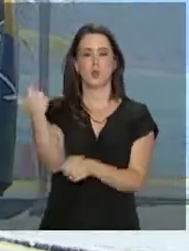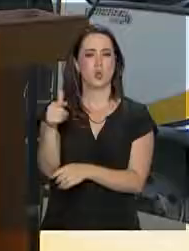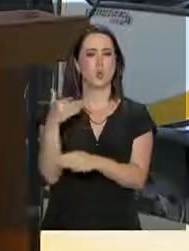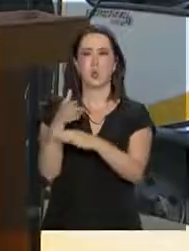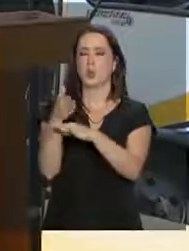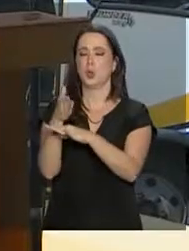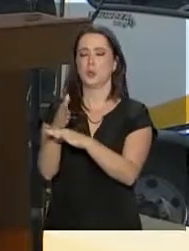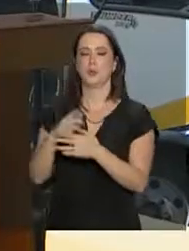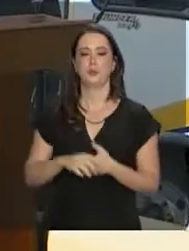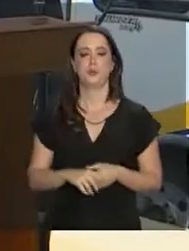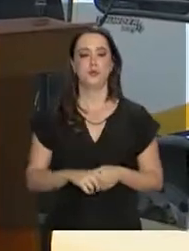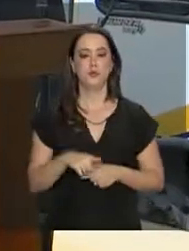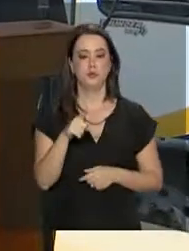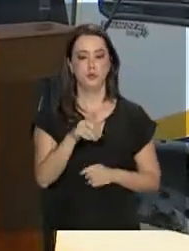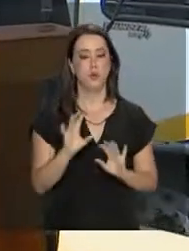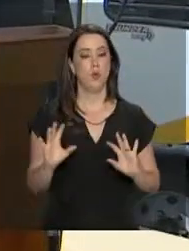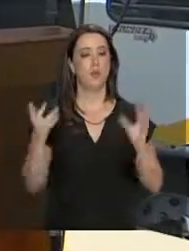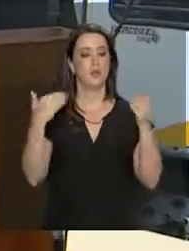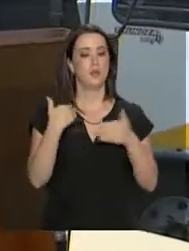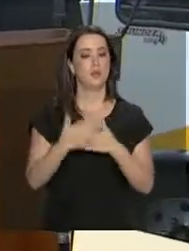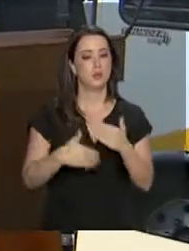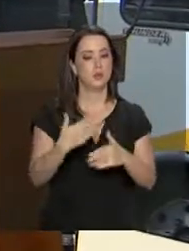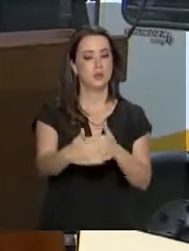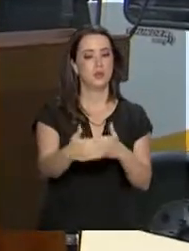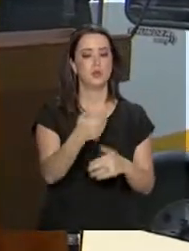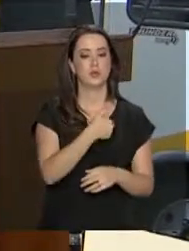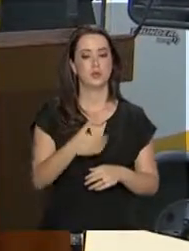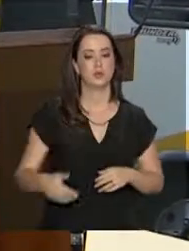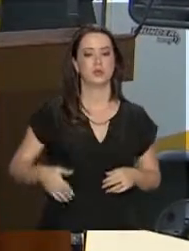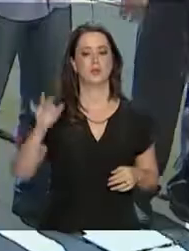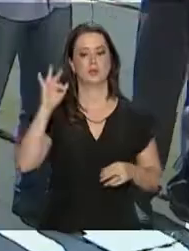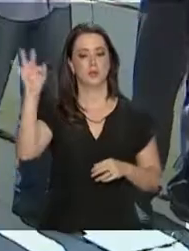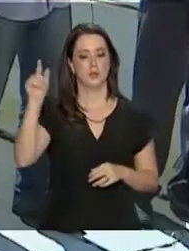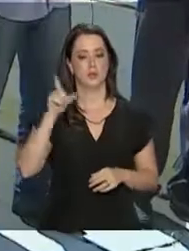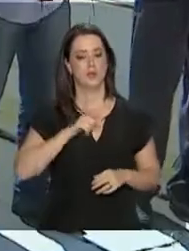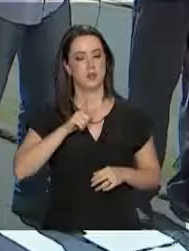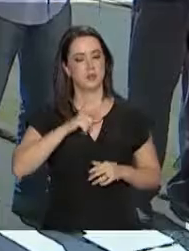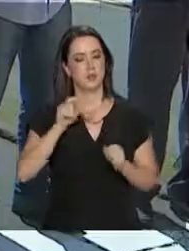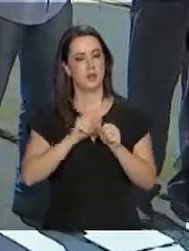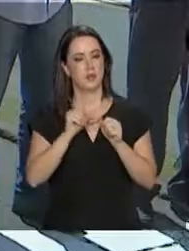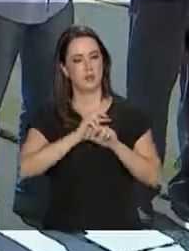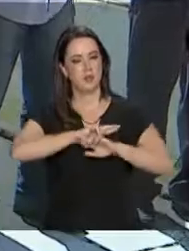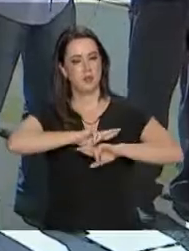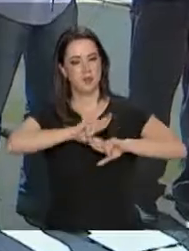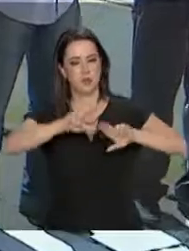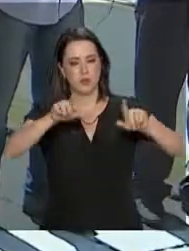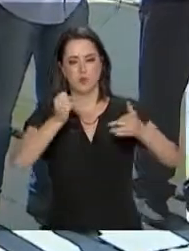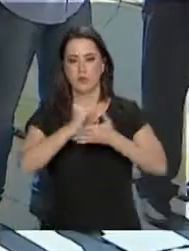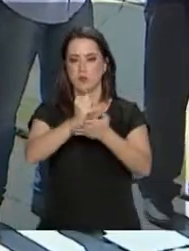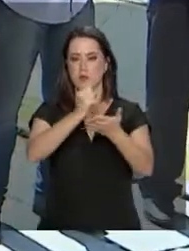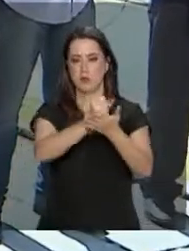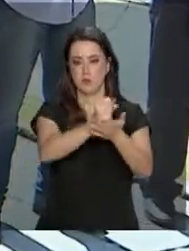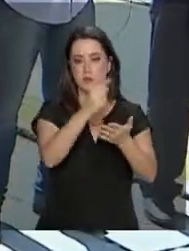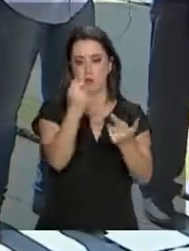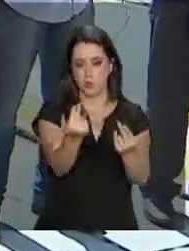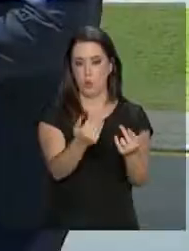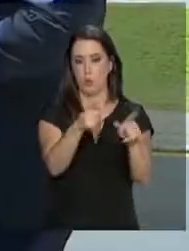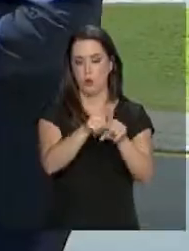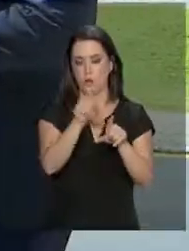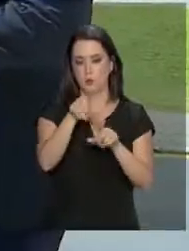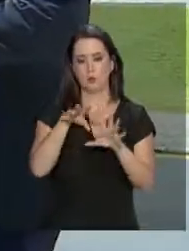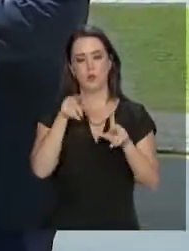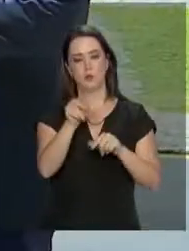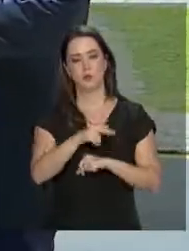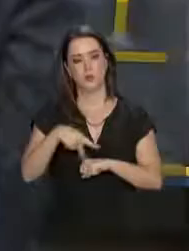acesso. O evento dá continuidade à iniciativa do governo federal, que tem realizado uma série de entregas desse tipo de veículo